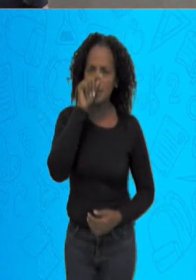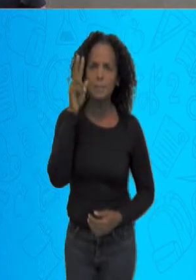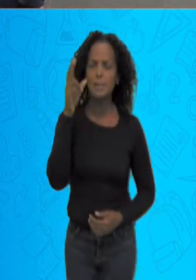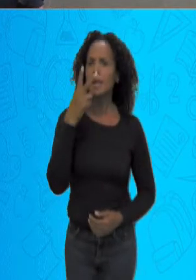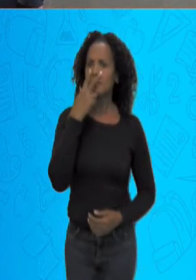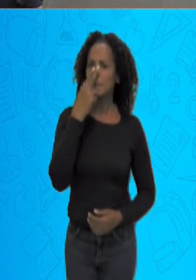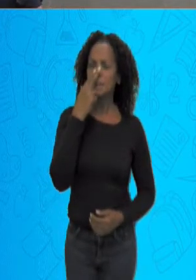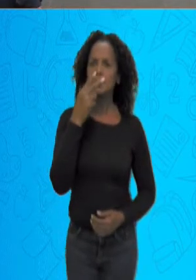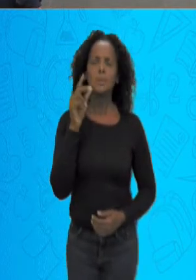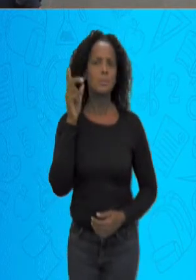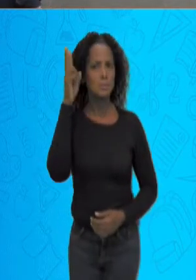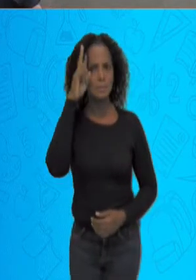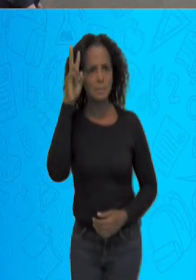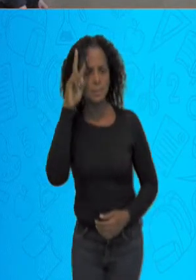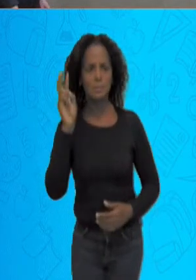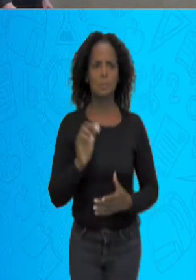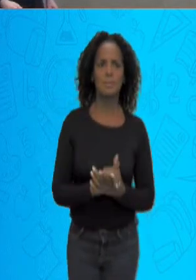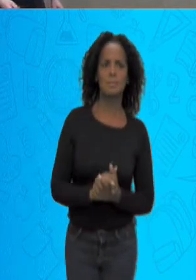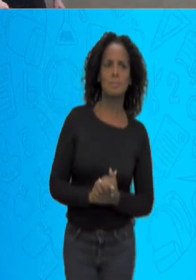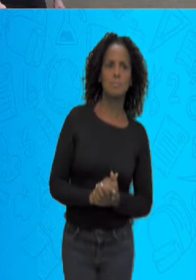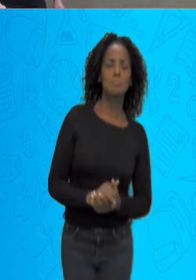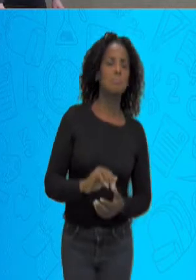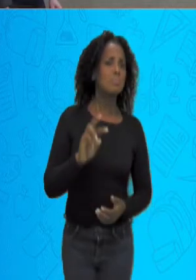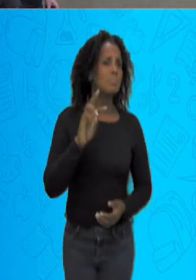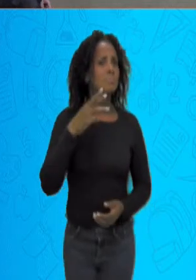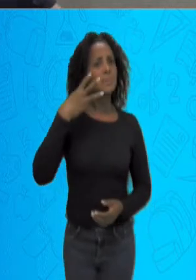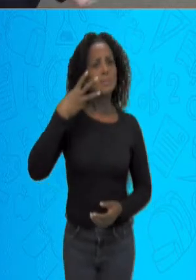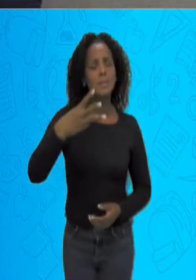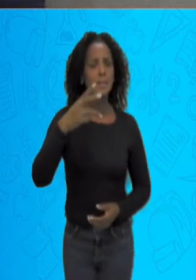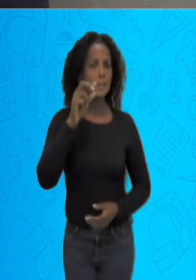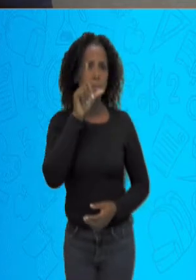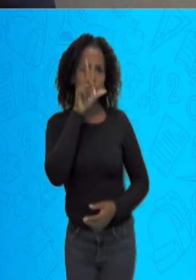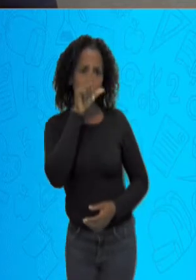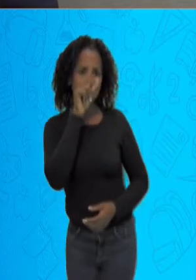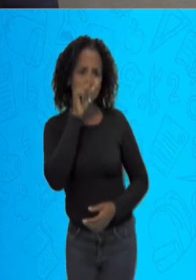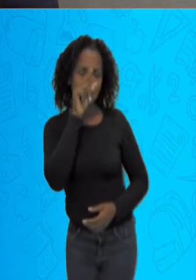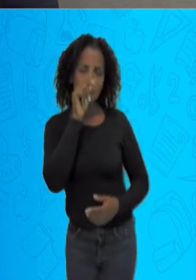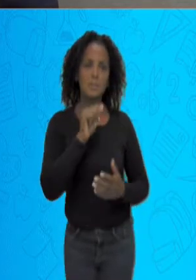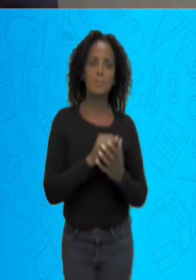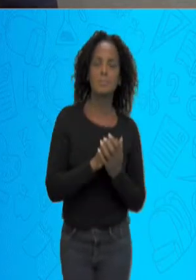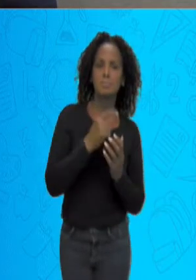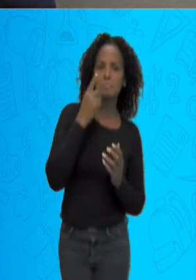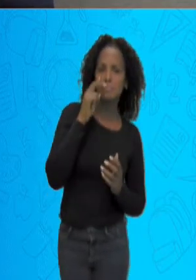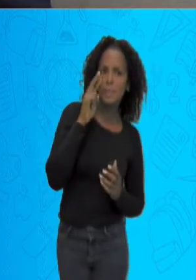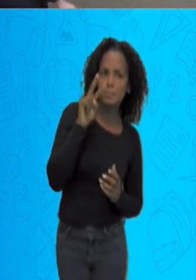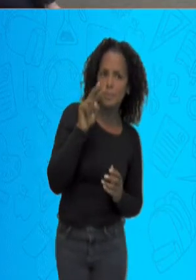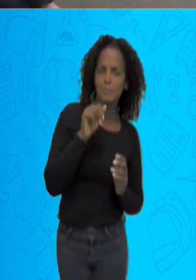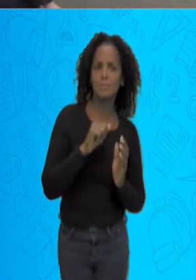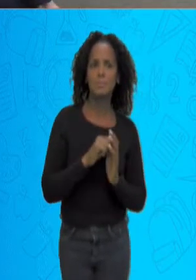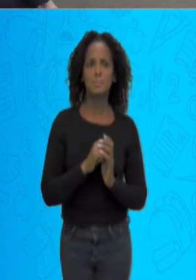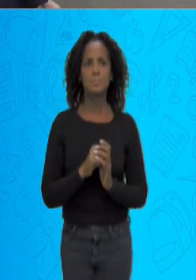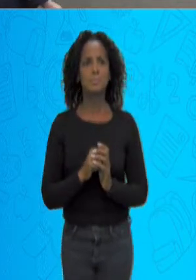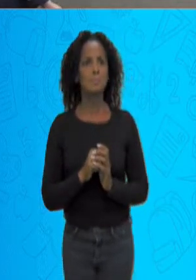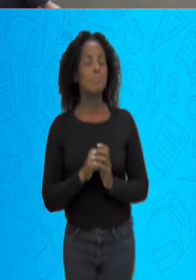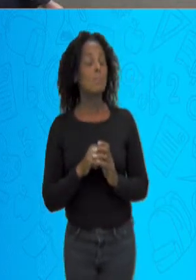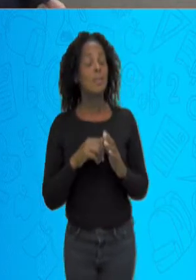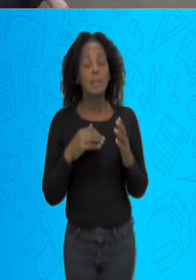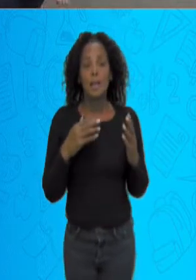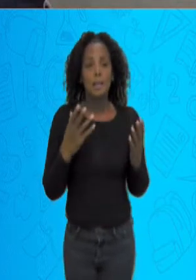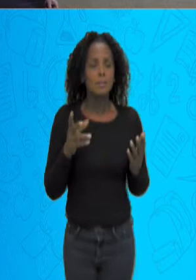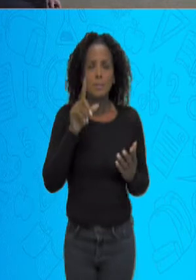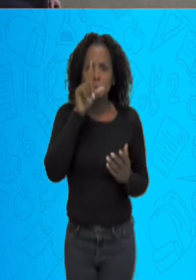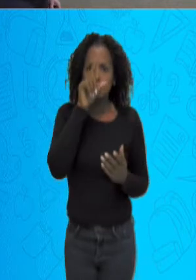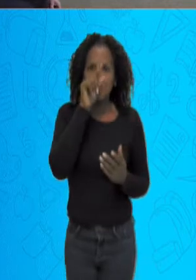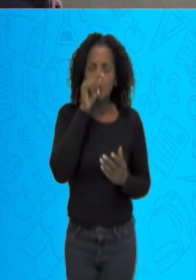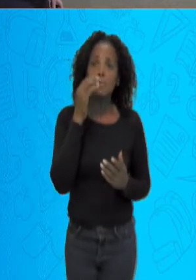na história? Olha lá, três passarinhos. Isso mesmo, tá vendo? Três passarinhos. E aí, os